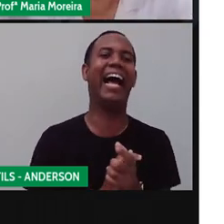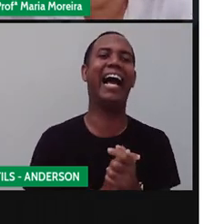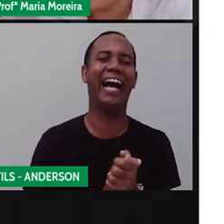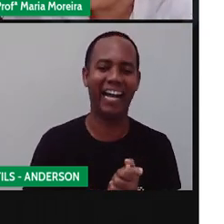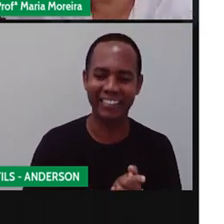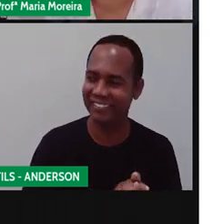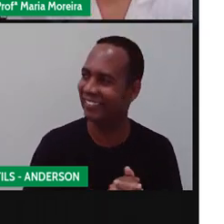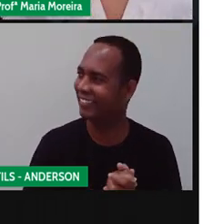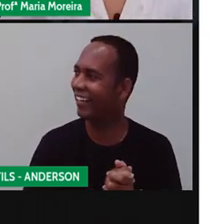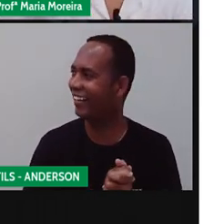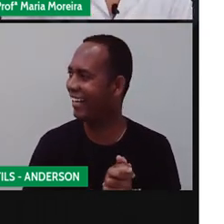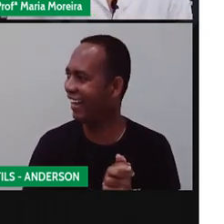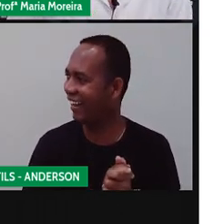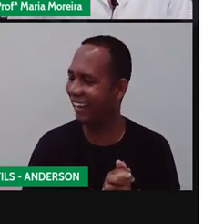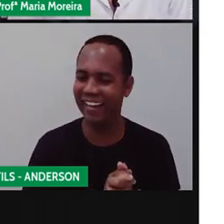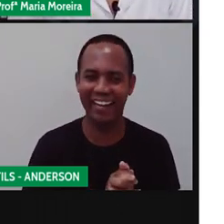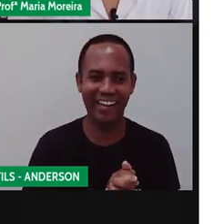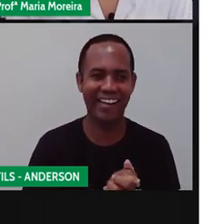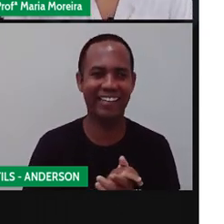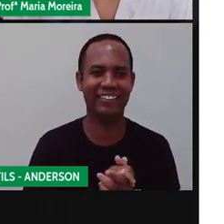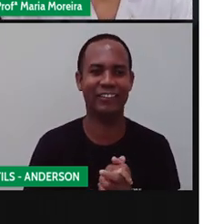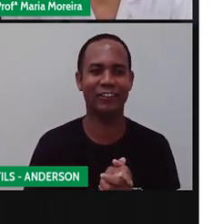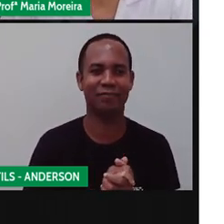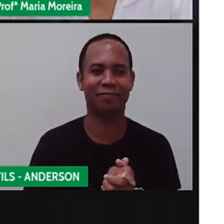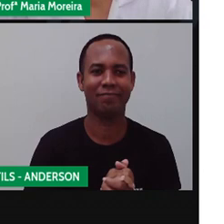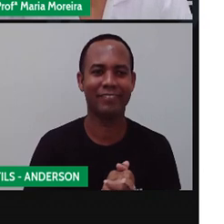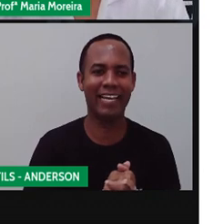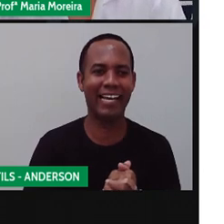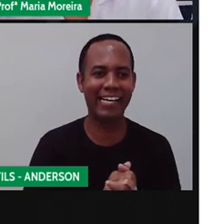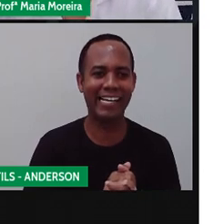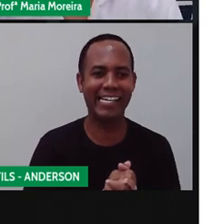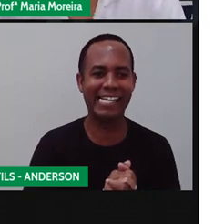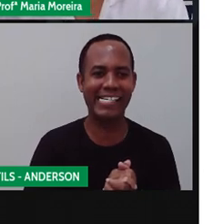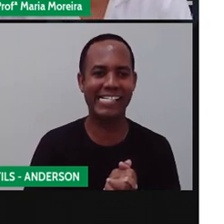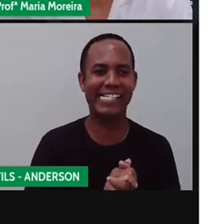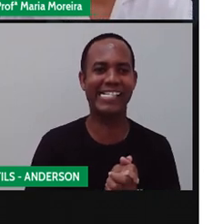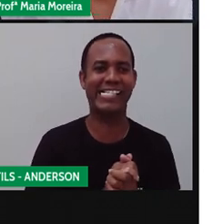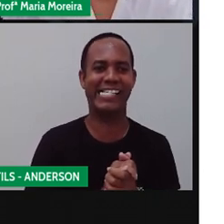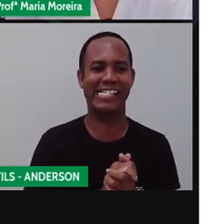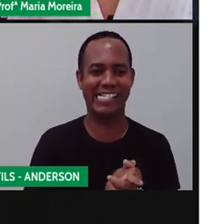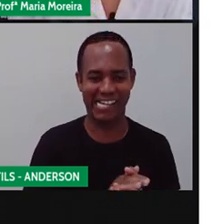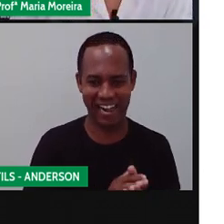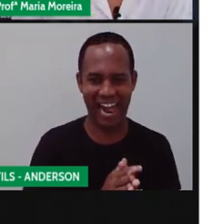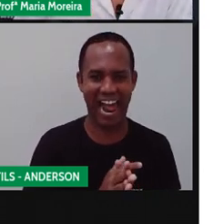Deve ser um gosto desse tipo. Daqui aonde a gente vai perder essas aulas de Anderson.